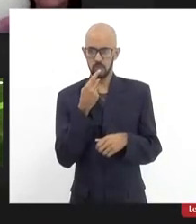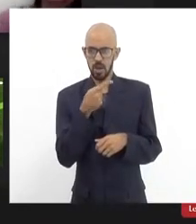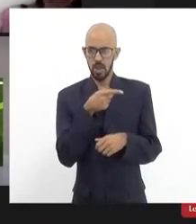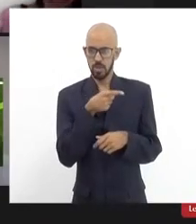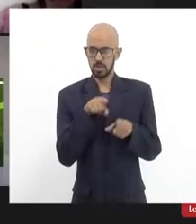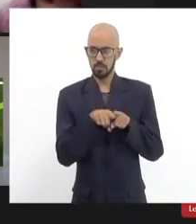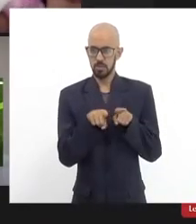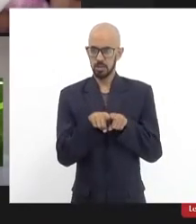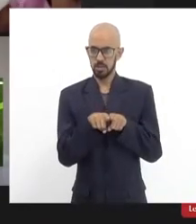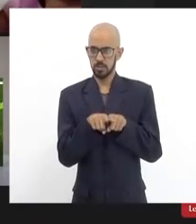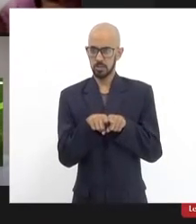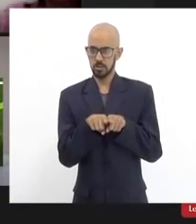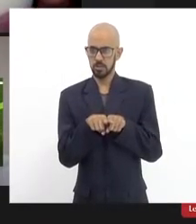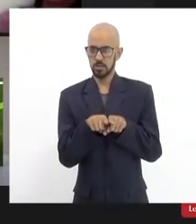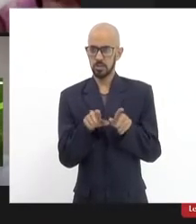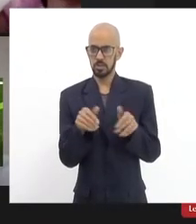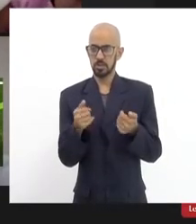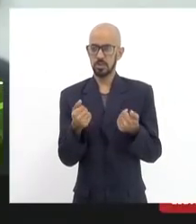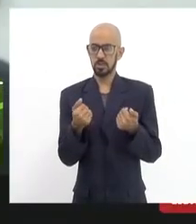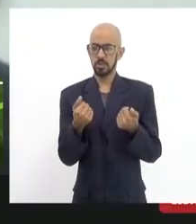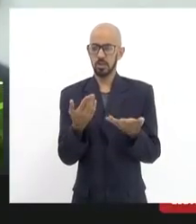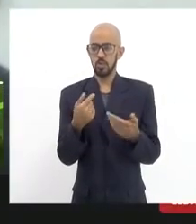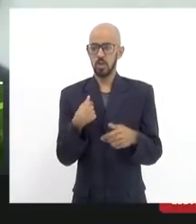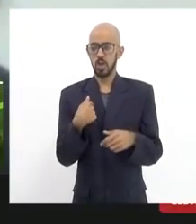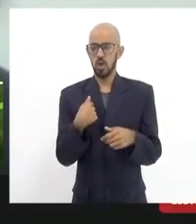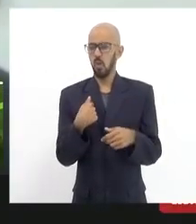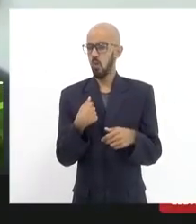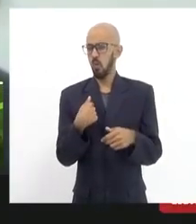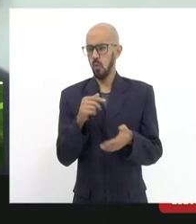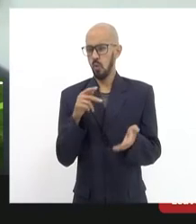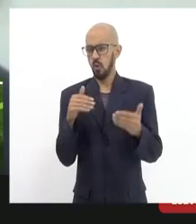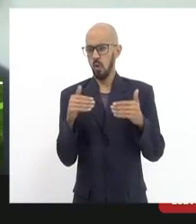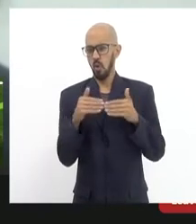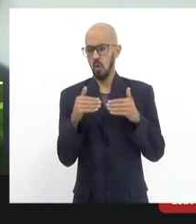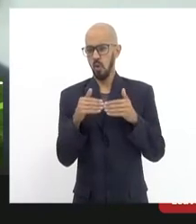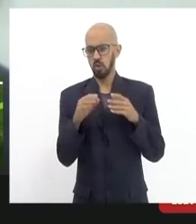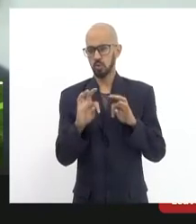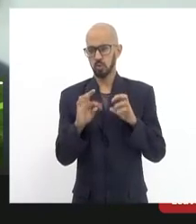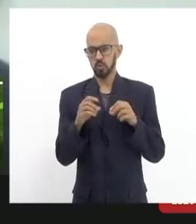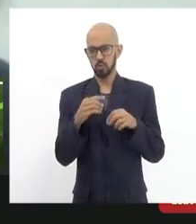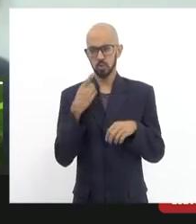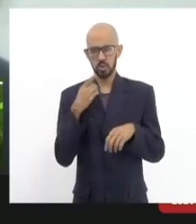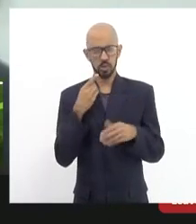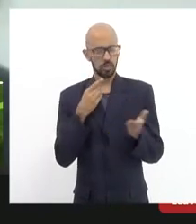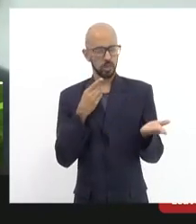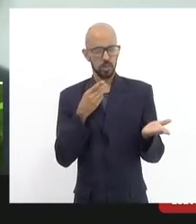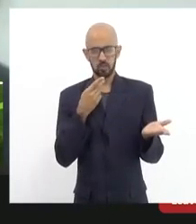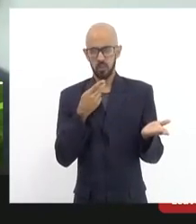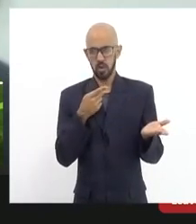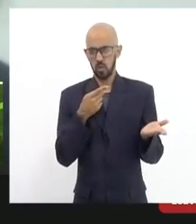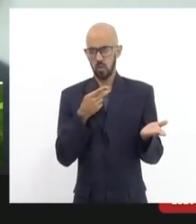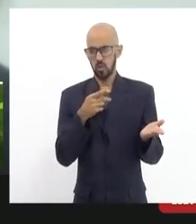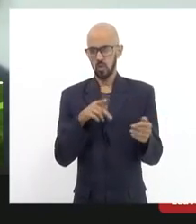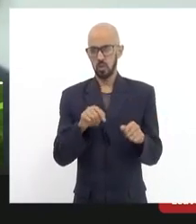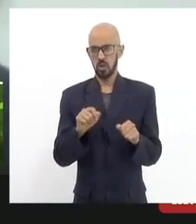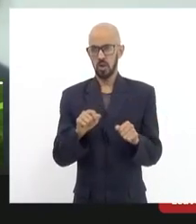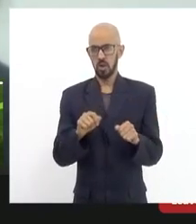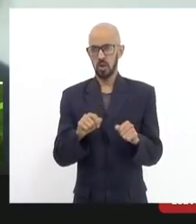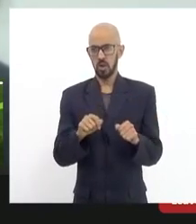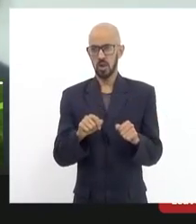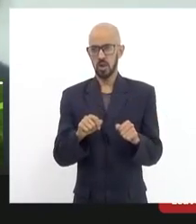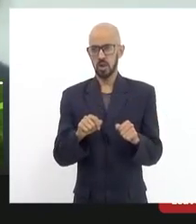Dionísio senhor presidente eu concordo plenamente com o que a deputada esposa a deputada Jandira Ferraz eu preciso